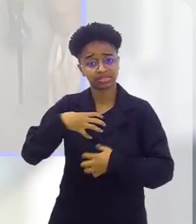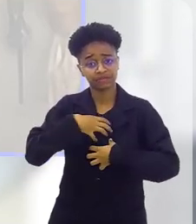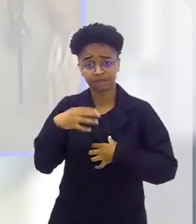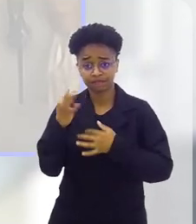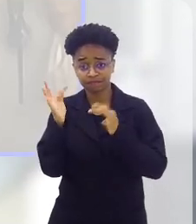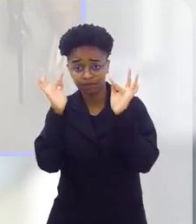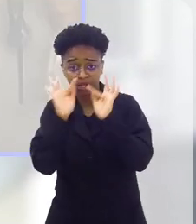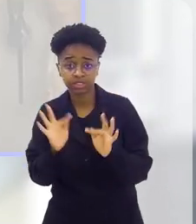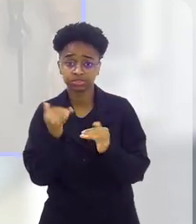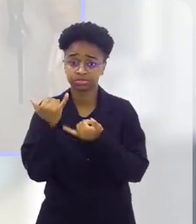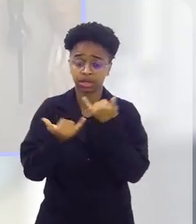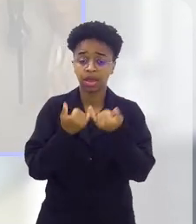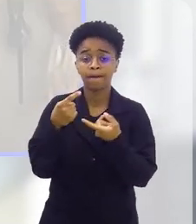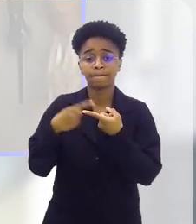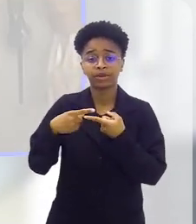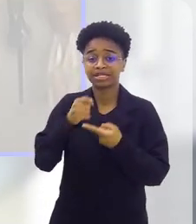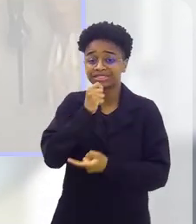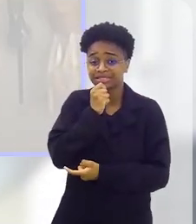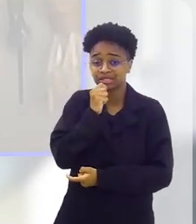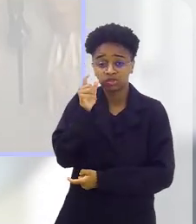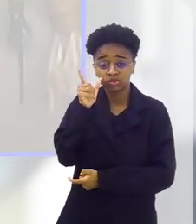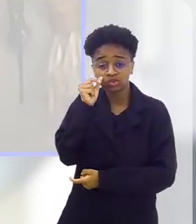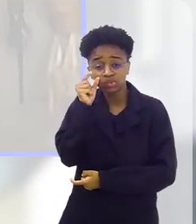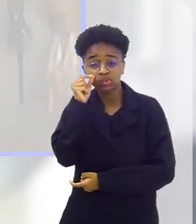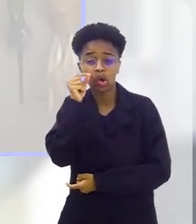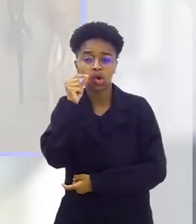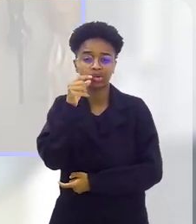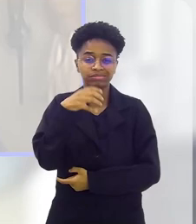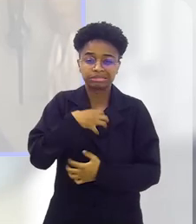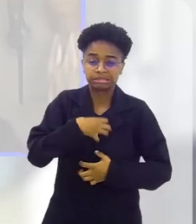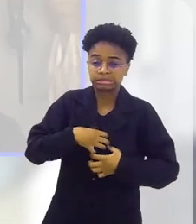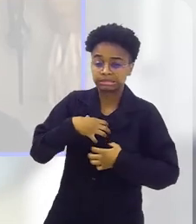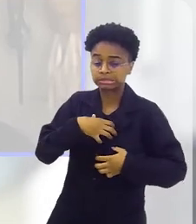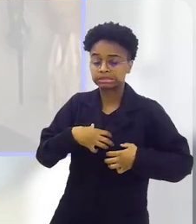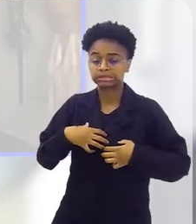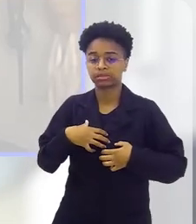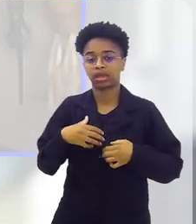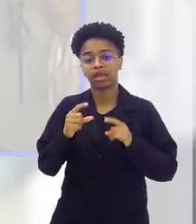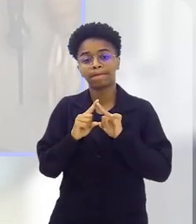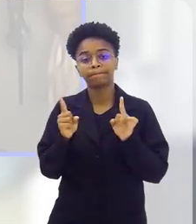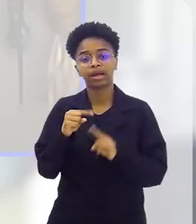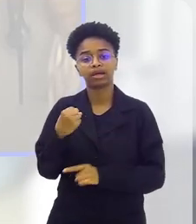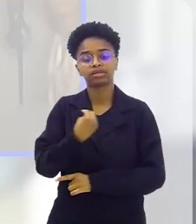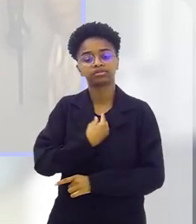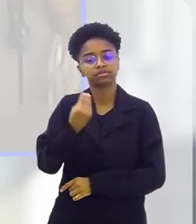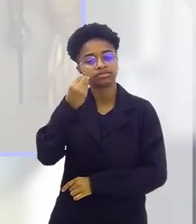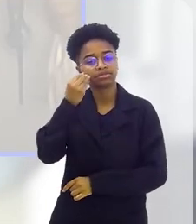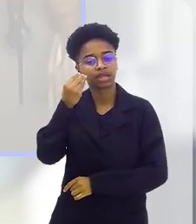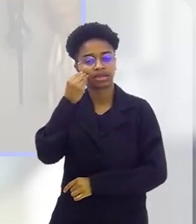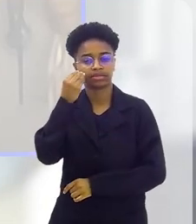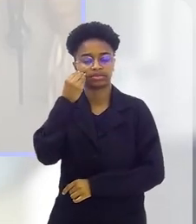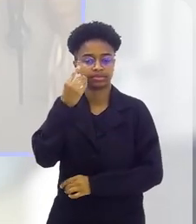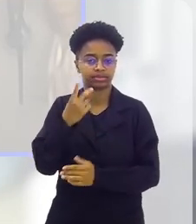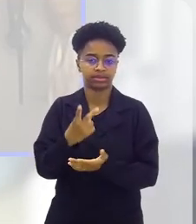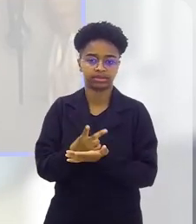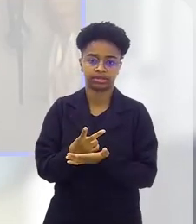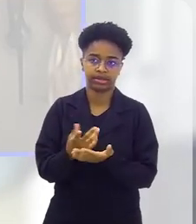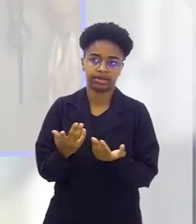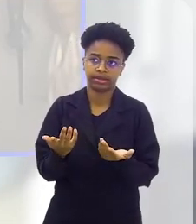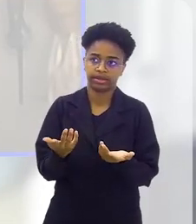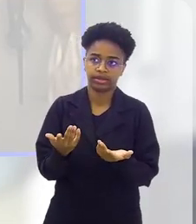feliz para brincar, porque sem sono ela vai ficar irritada, a gente tenta